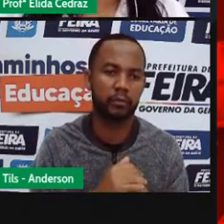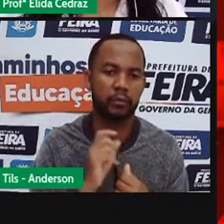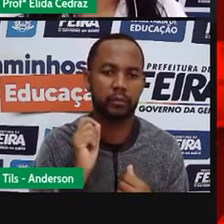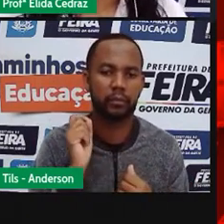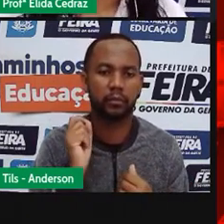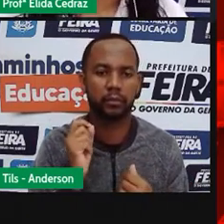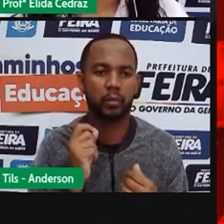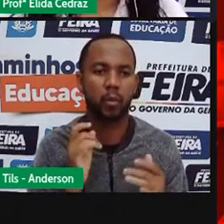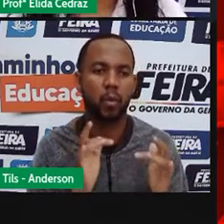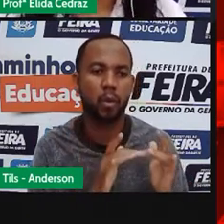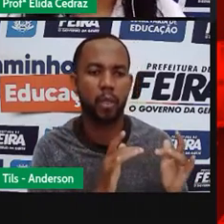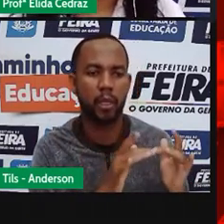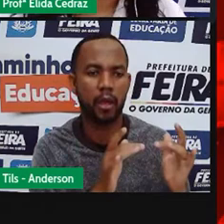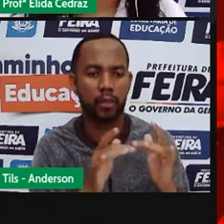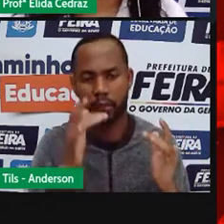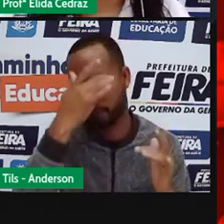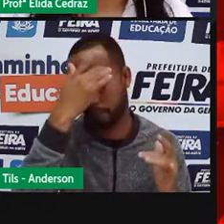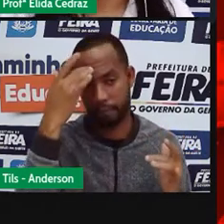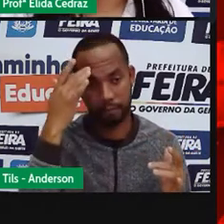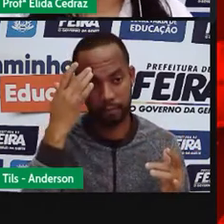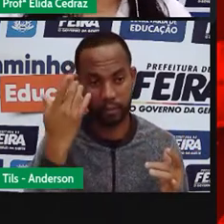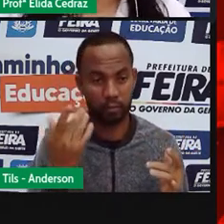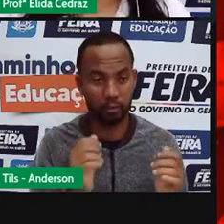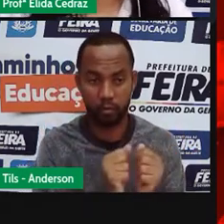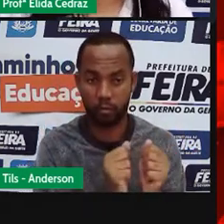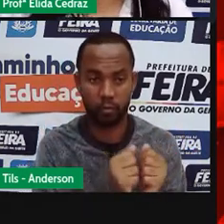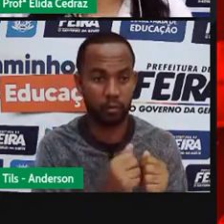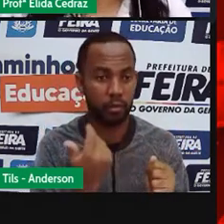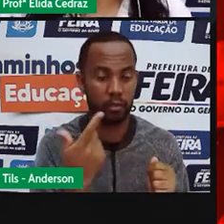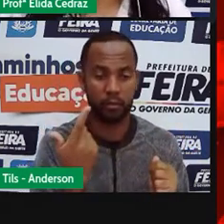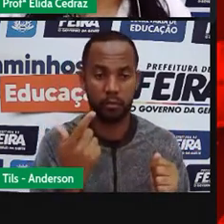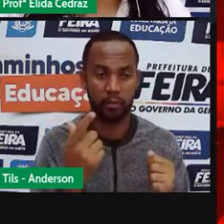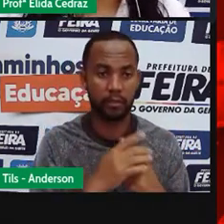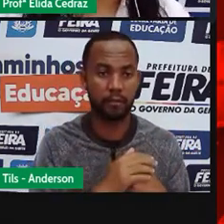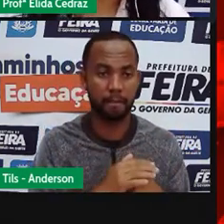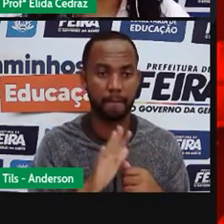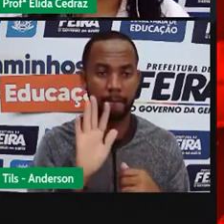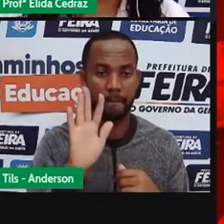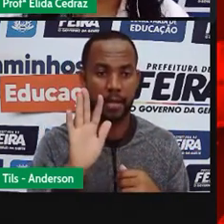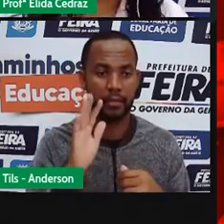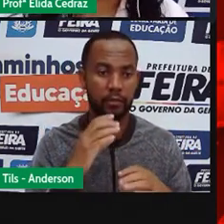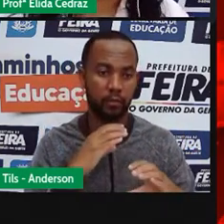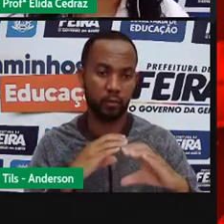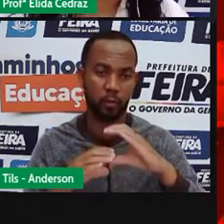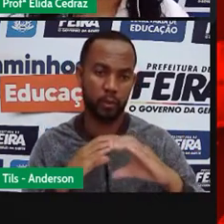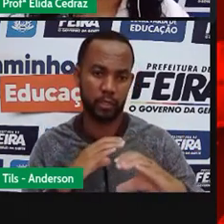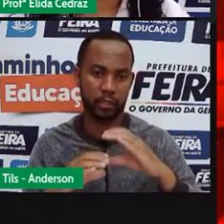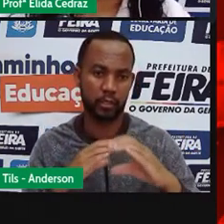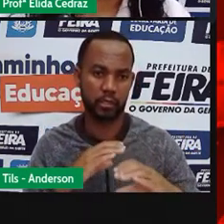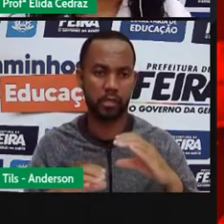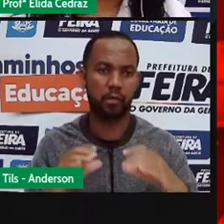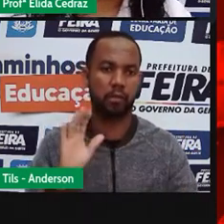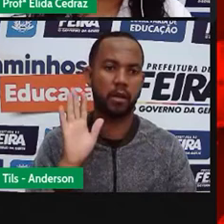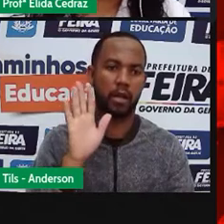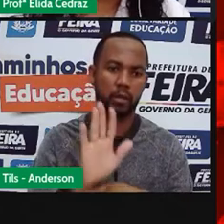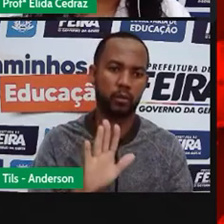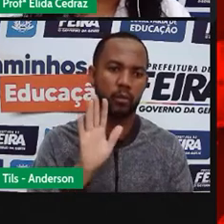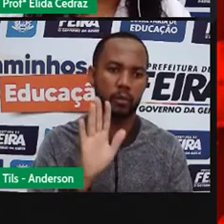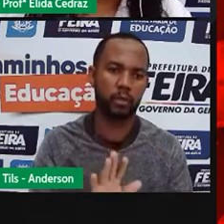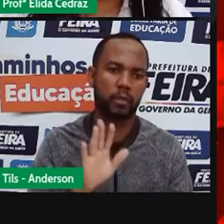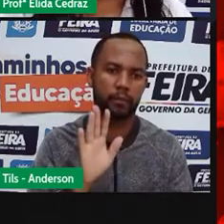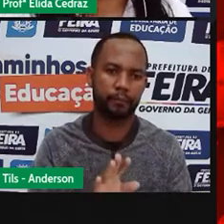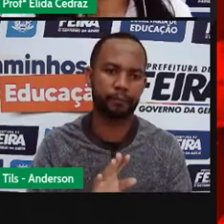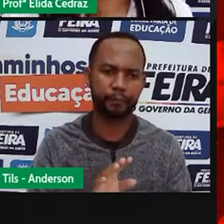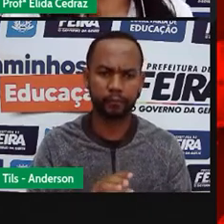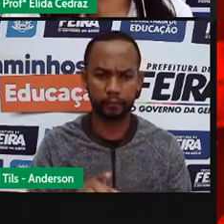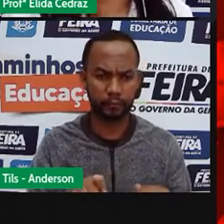contato pessoal. Nós ficamos impedidos. E os meios de comunicação, eles foram